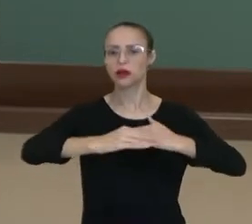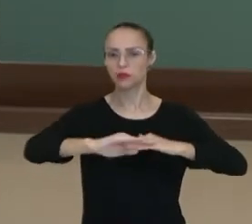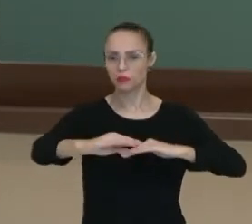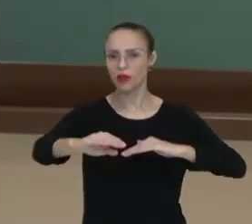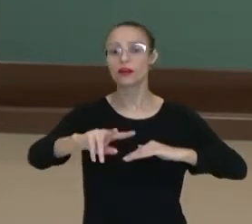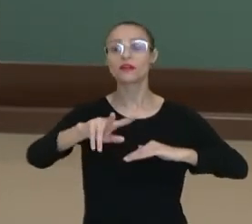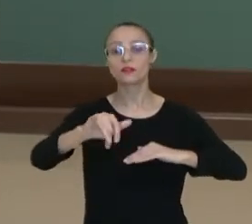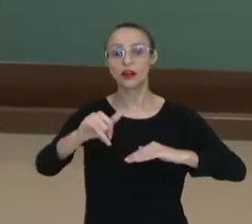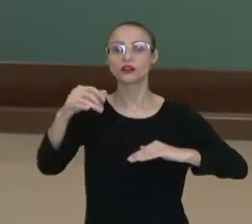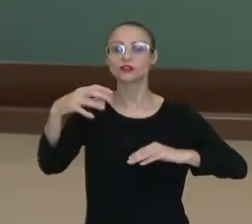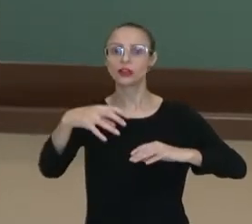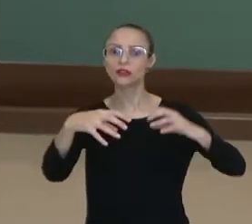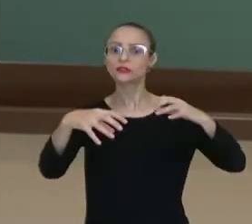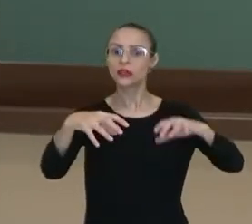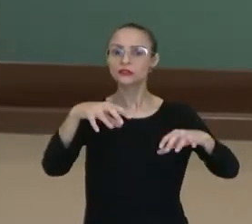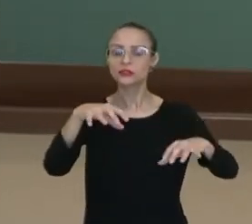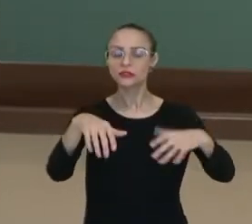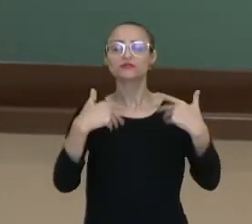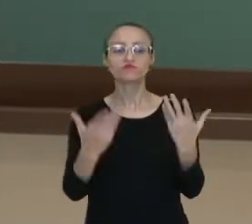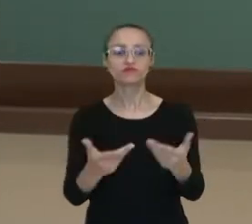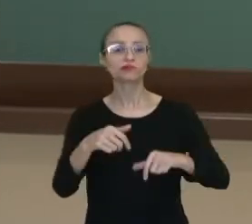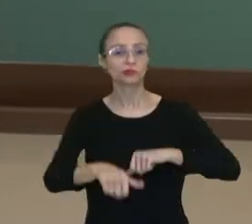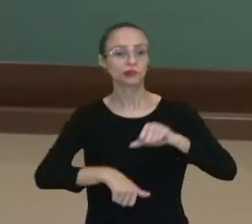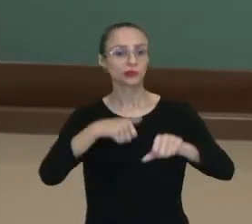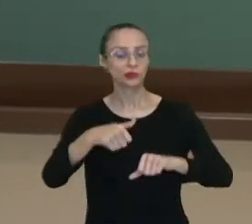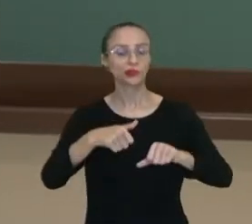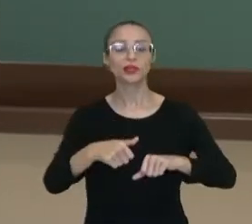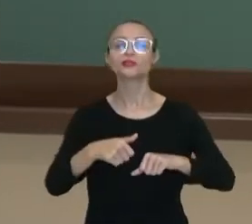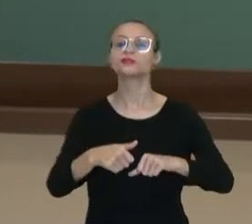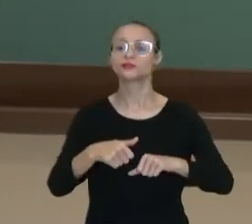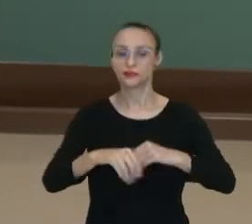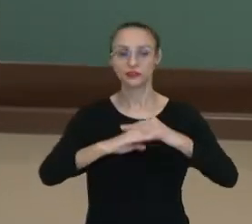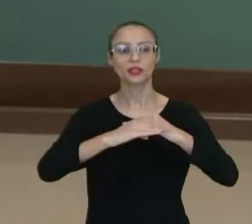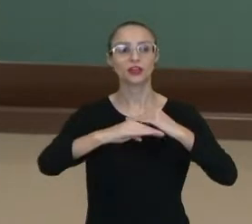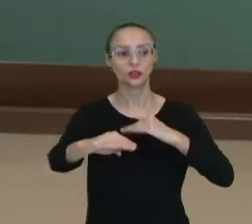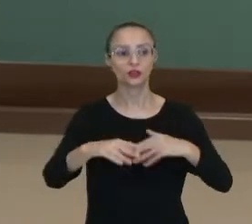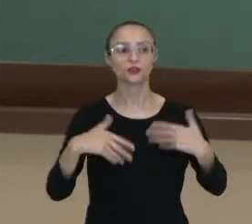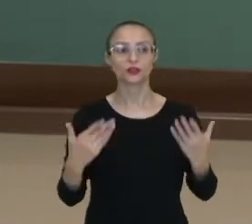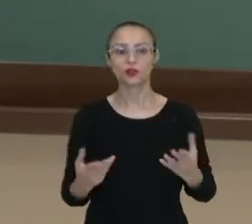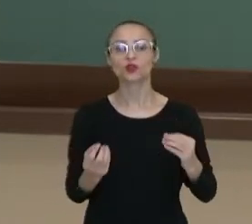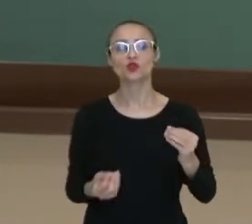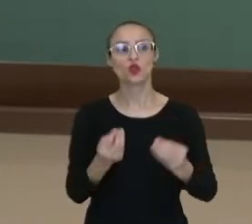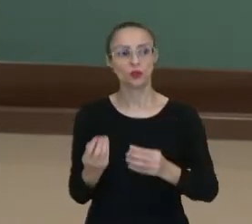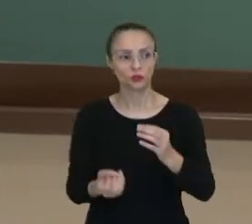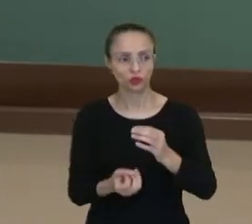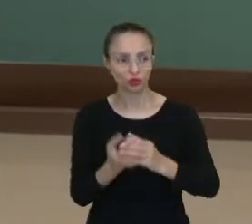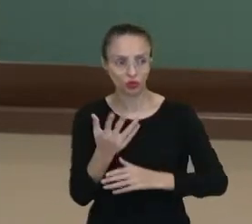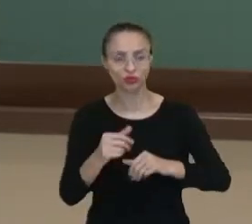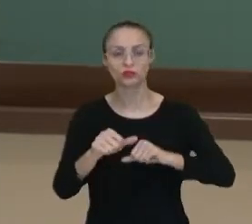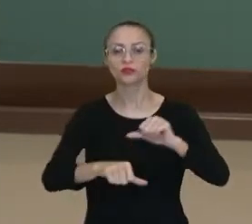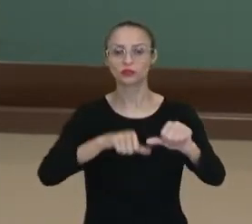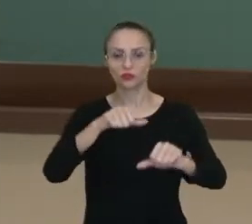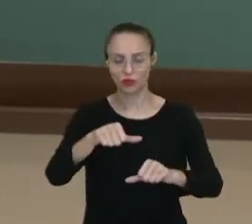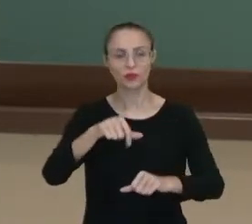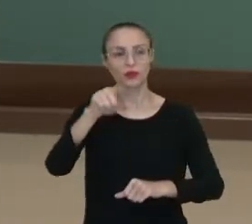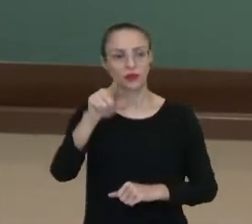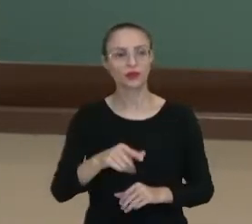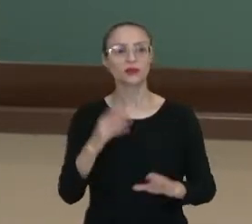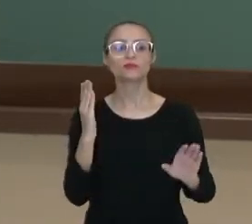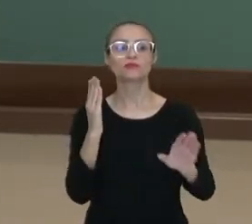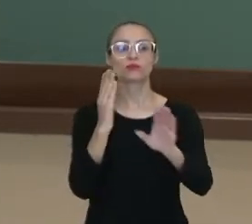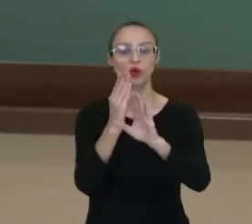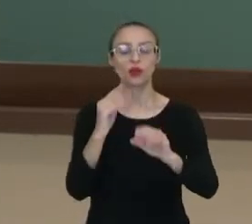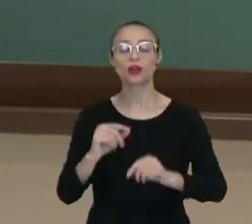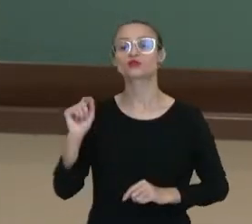se arrancando pedacinhos. Isso é a transformação. Então, como ele surge, como ele se transforma a partir